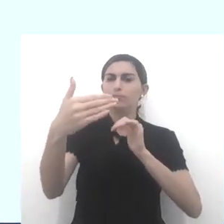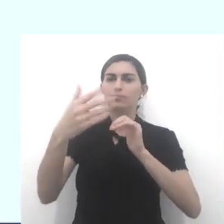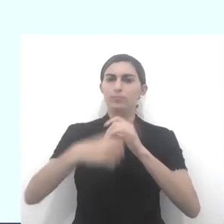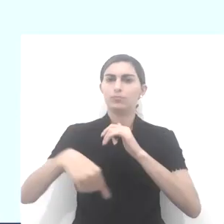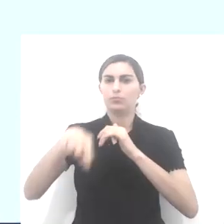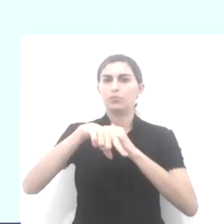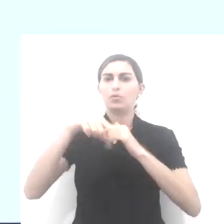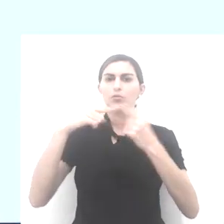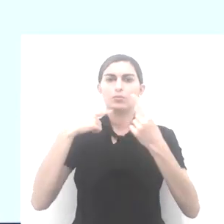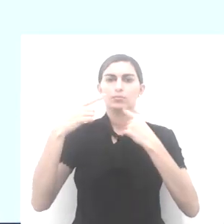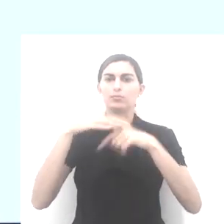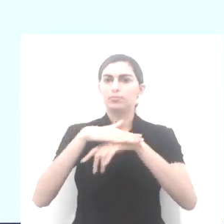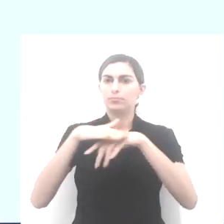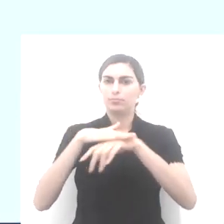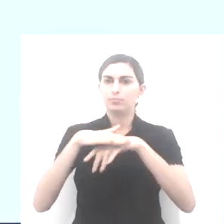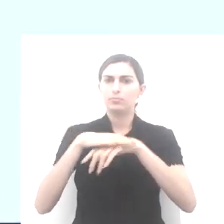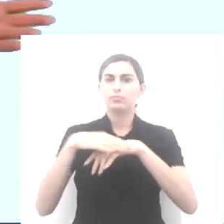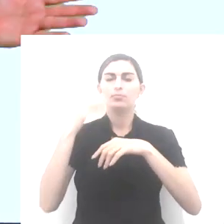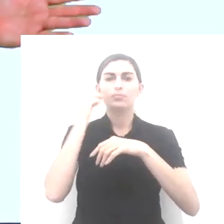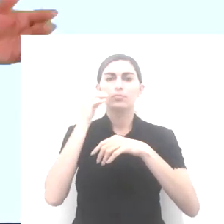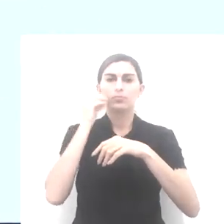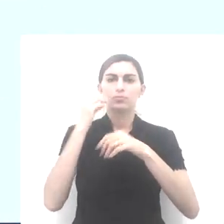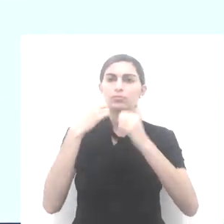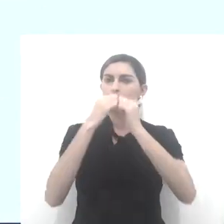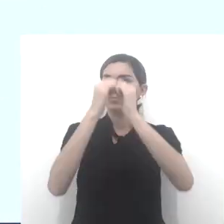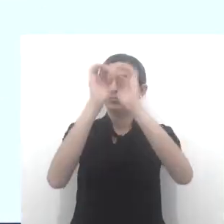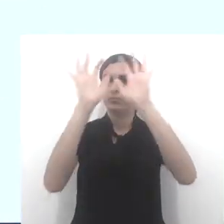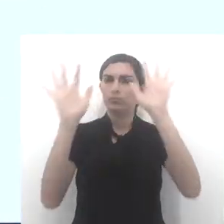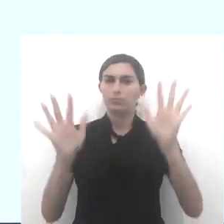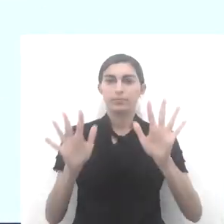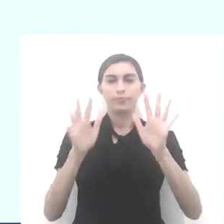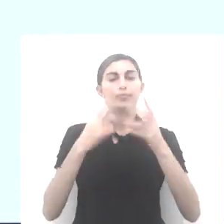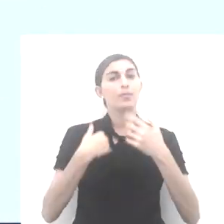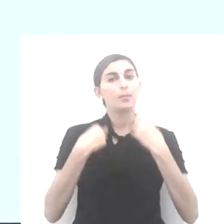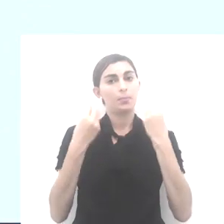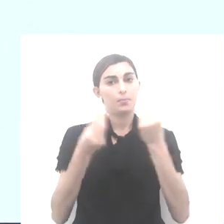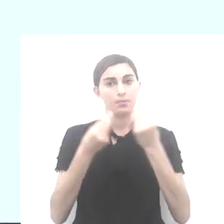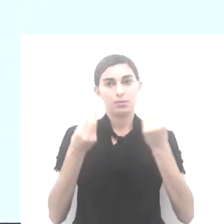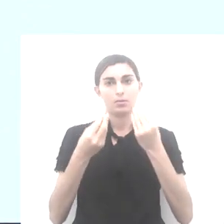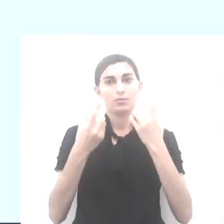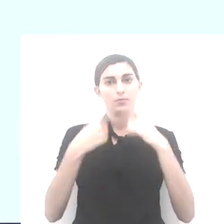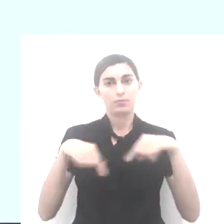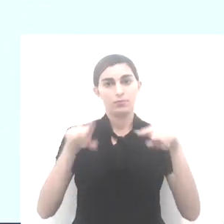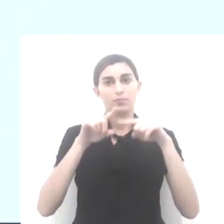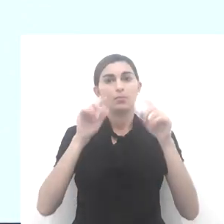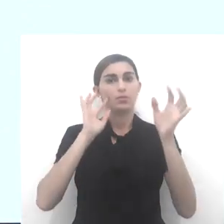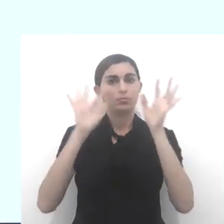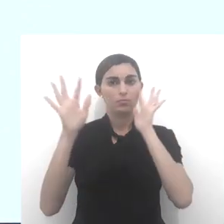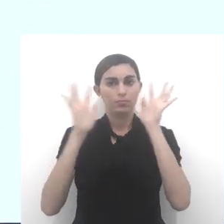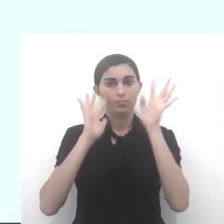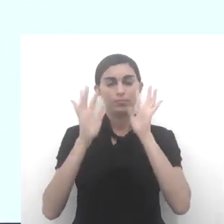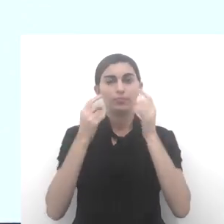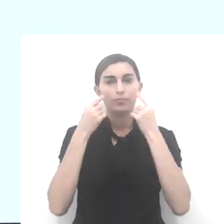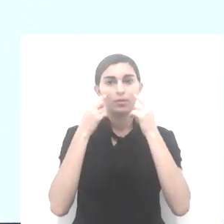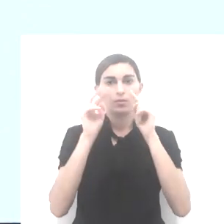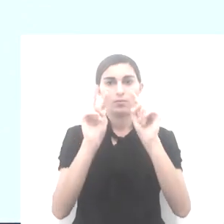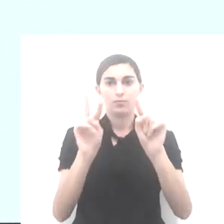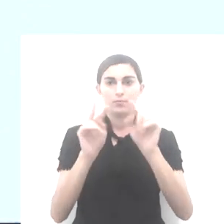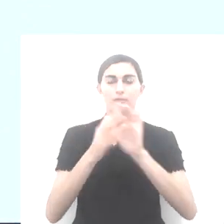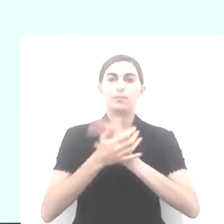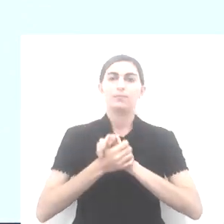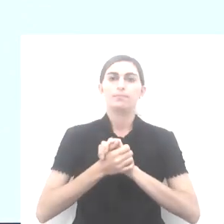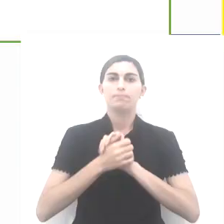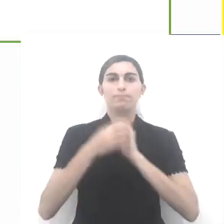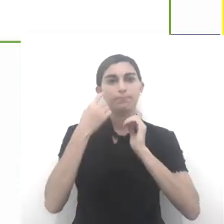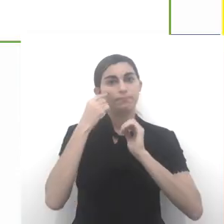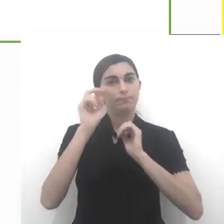do nosso bate-papo vamos procurar esclarecer. Mas para isso, vamos a uma reflexão. Olhem para a tela,